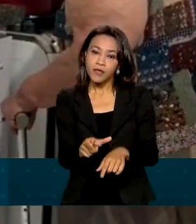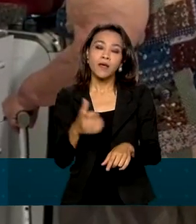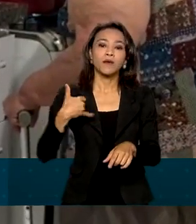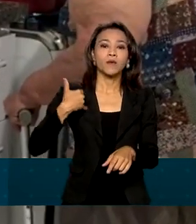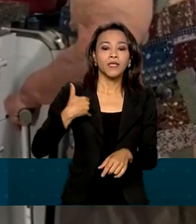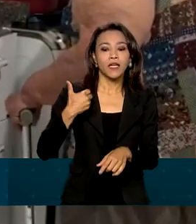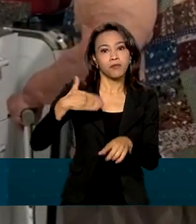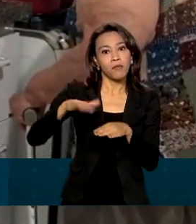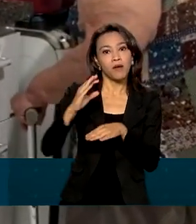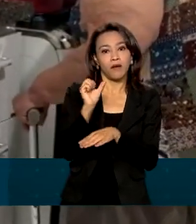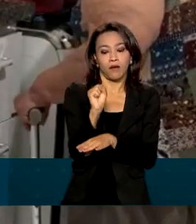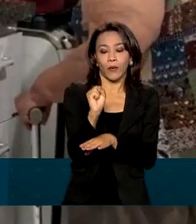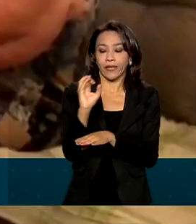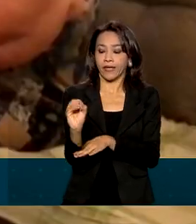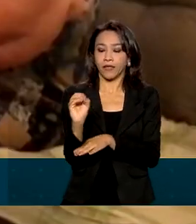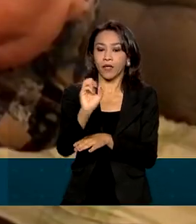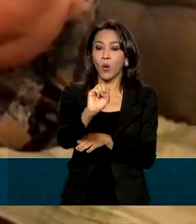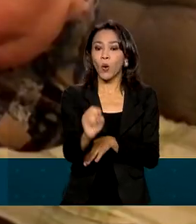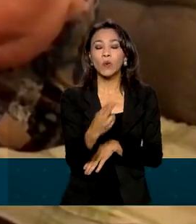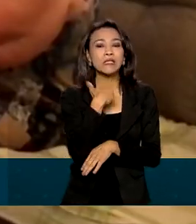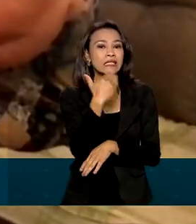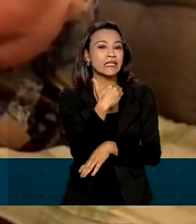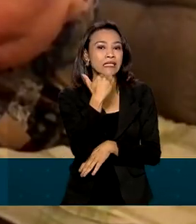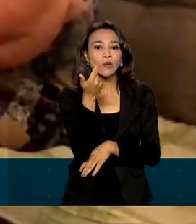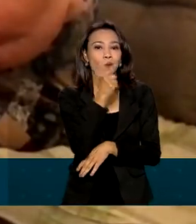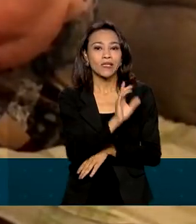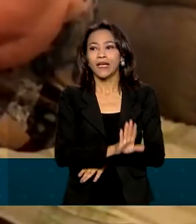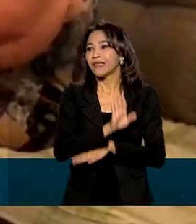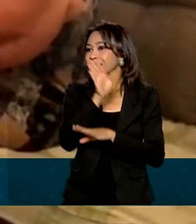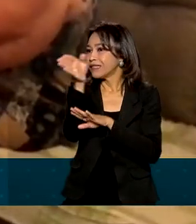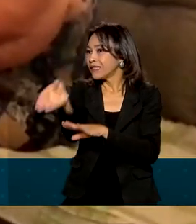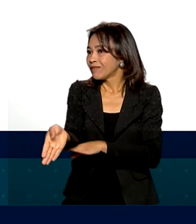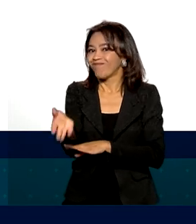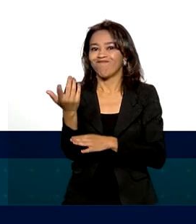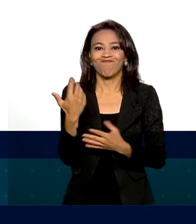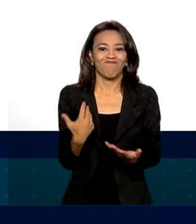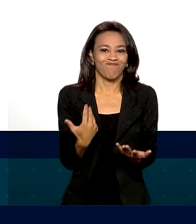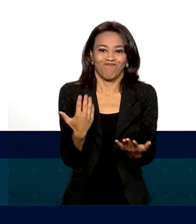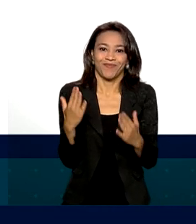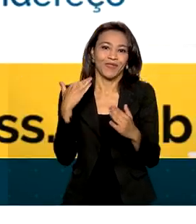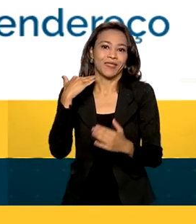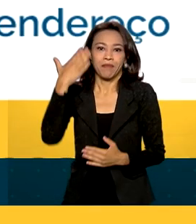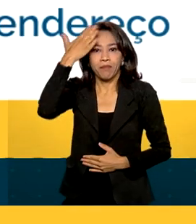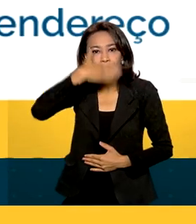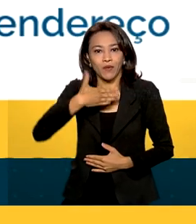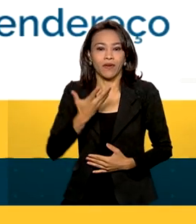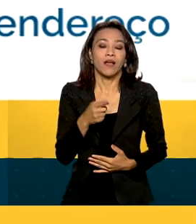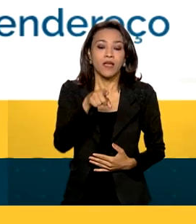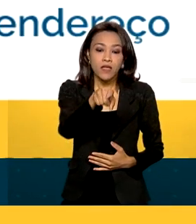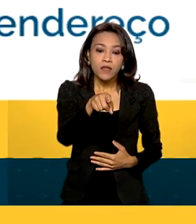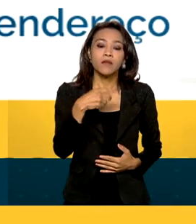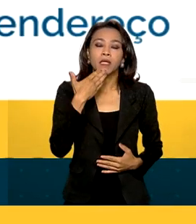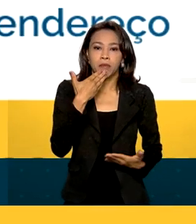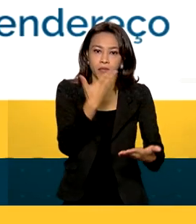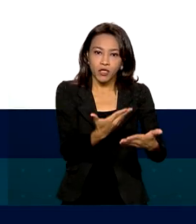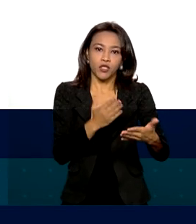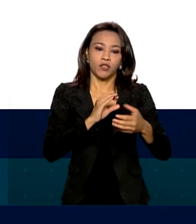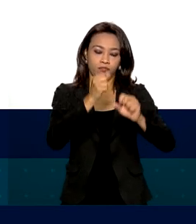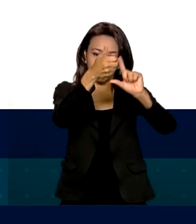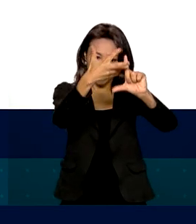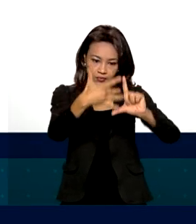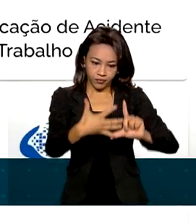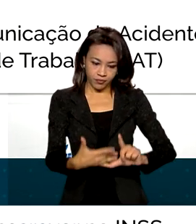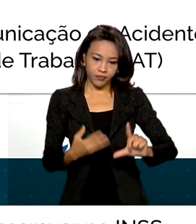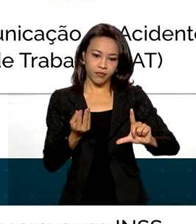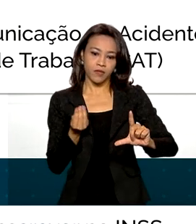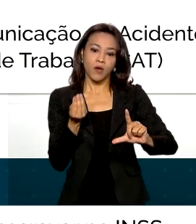80 anos ou que se encontram impossibilitados de sair de casa. A solicitação deve ser feita no site ou